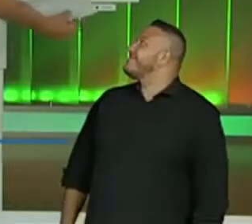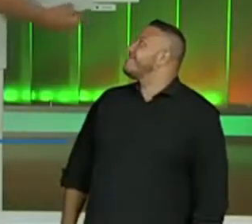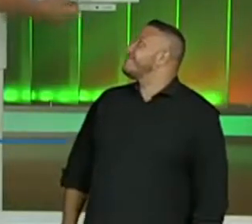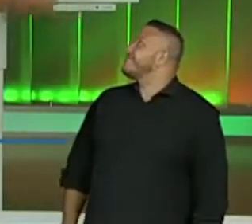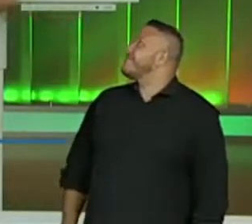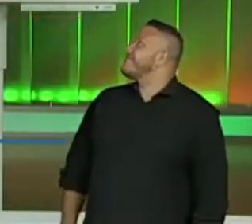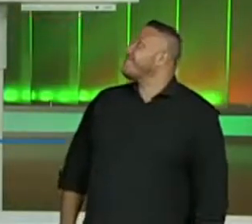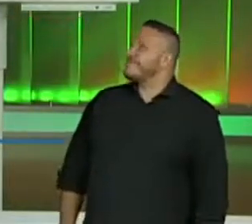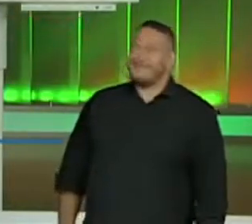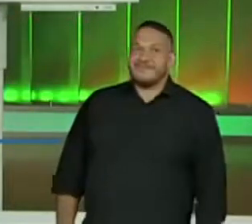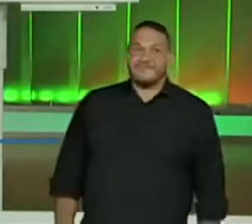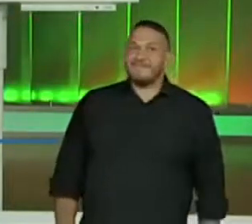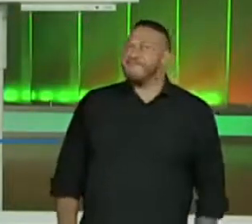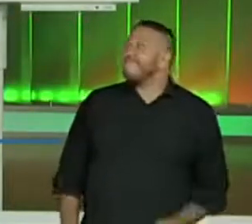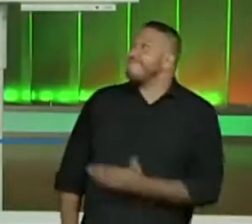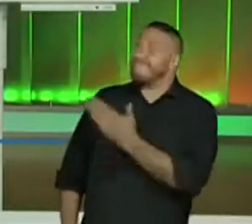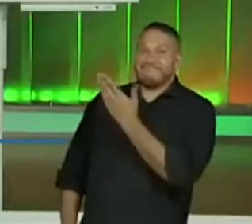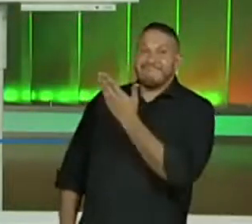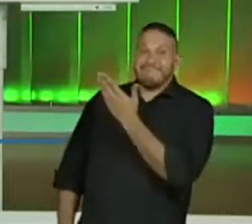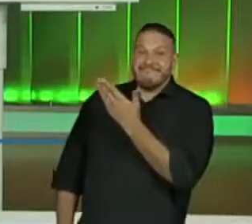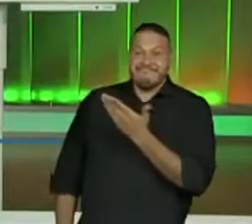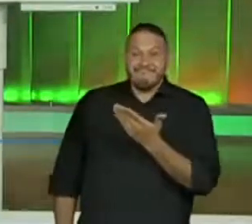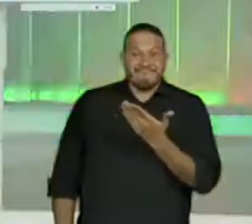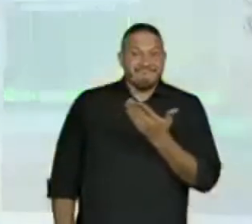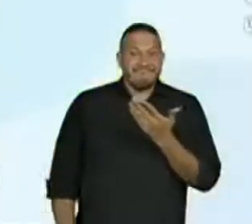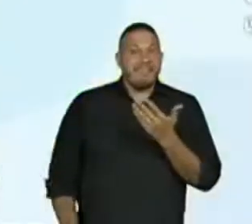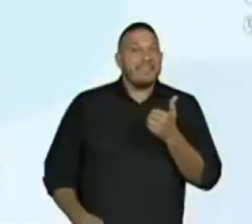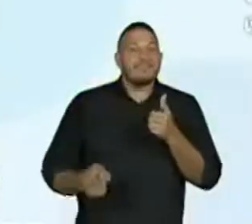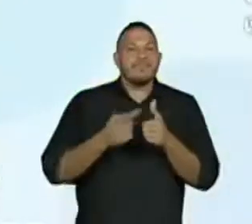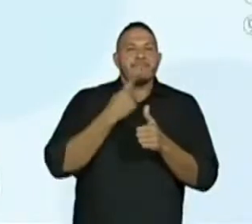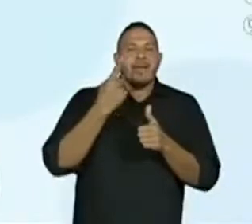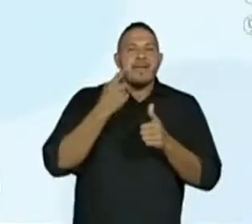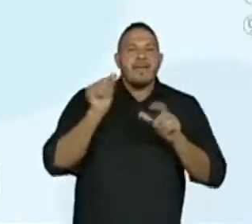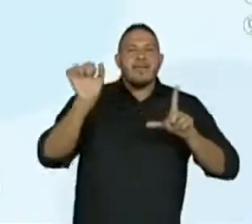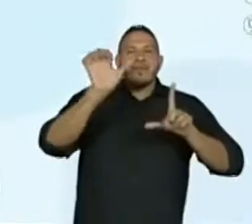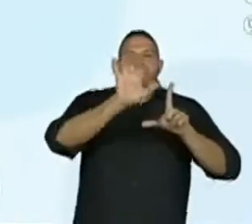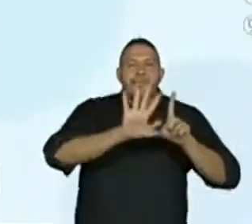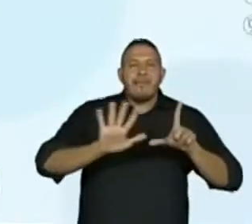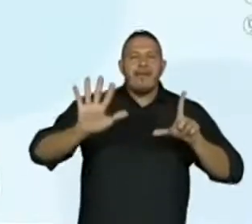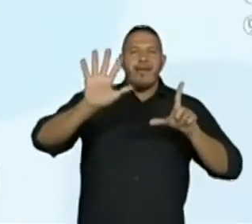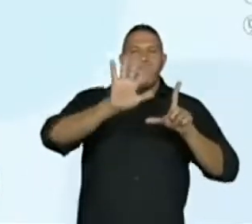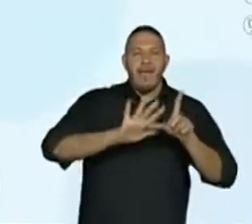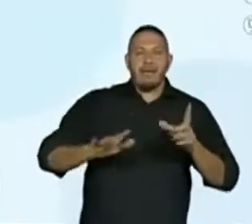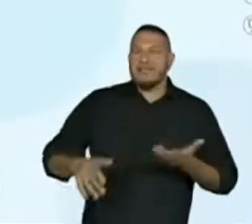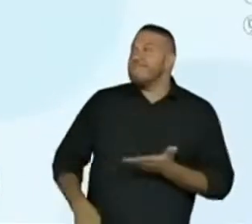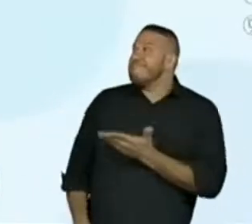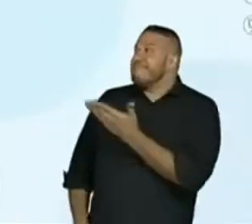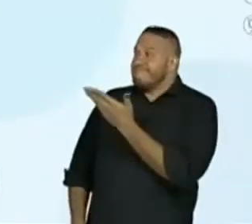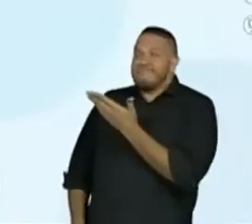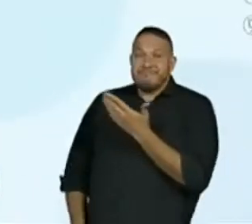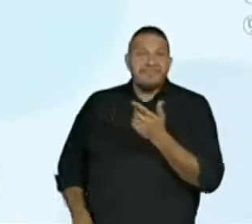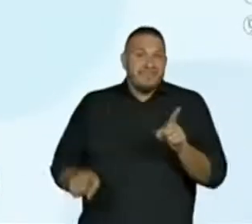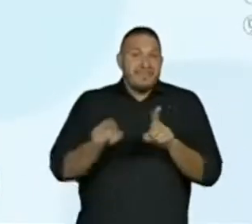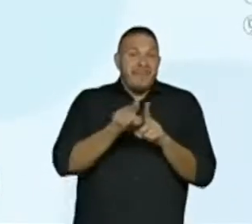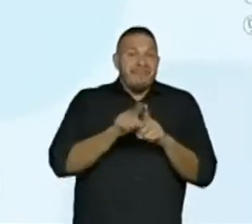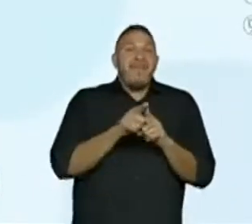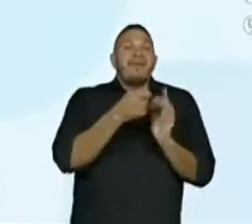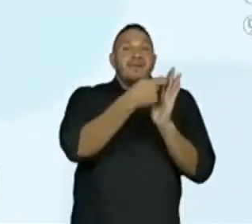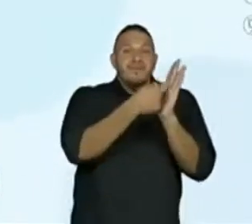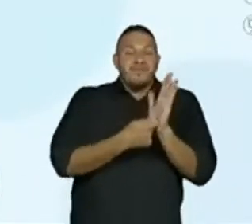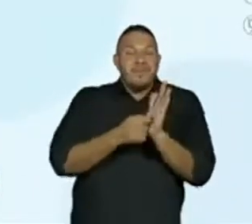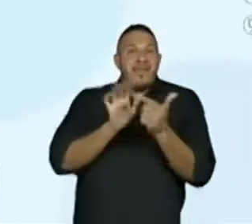A nossa primeira imagem, que também é um texto e quer nos dizer